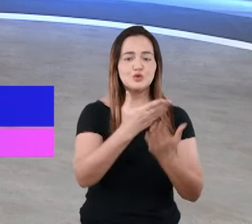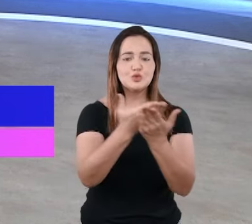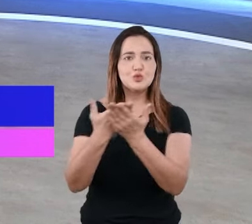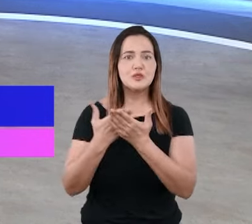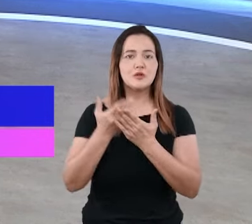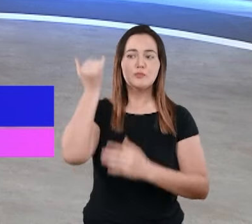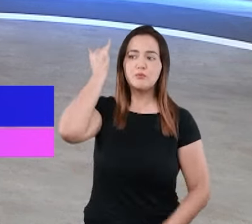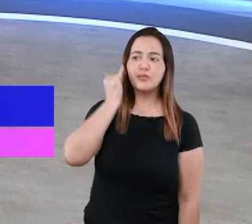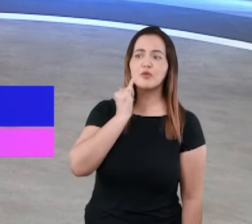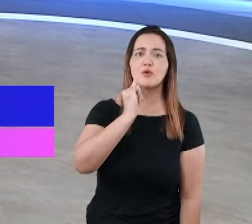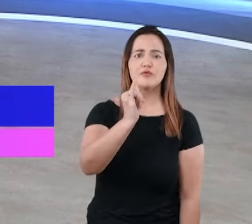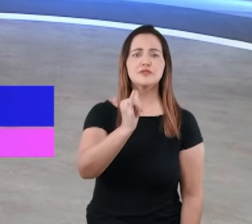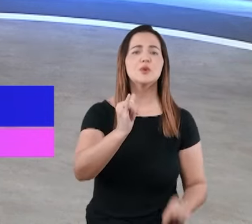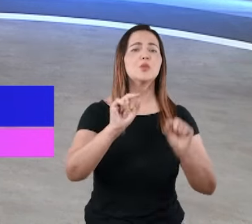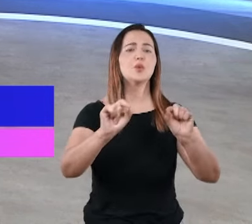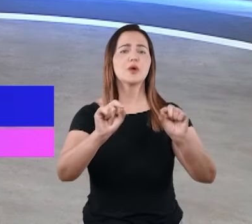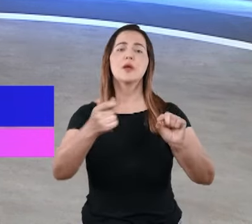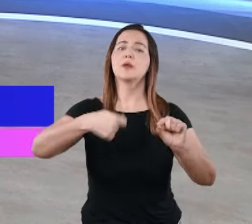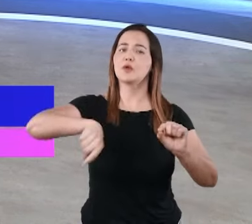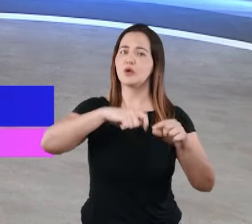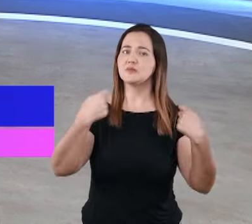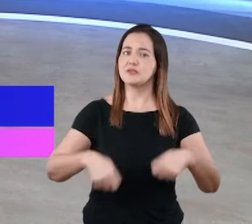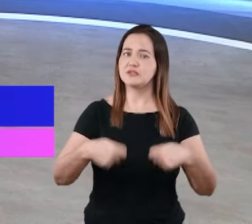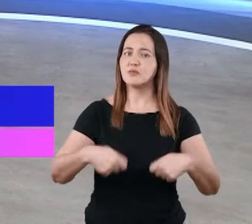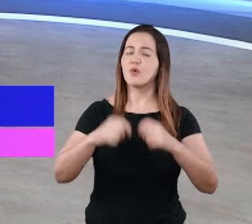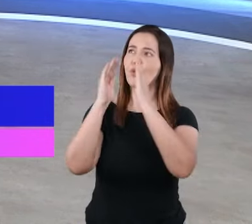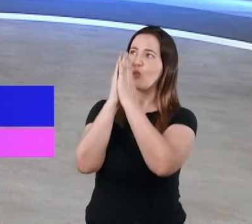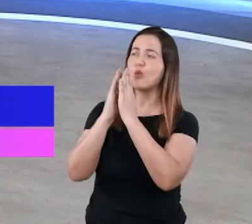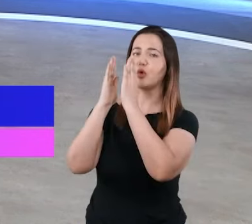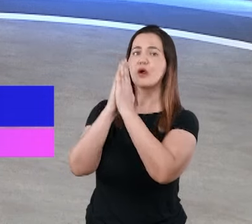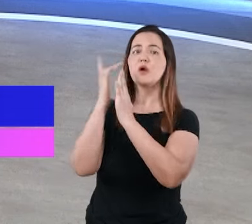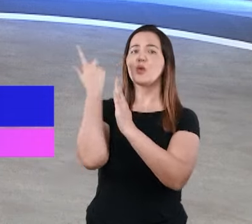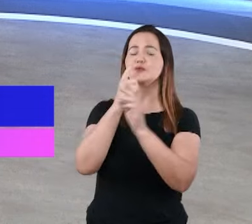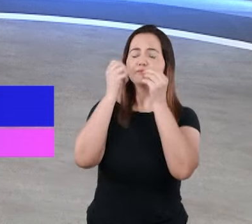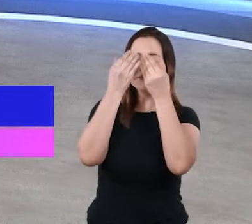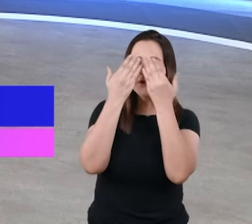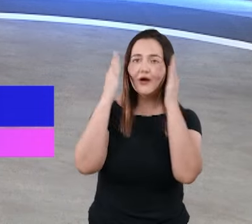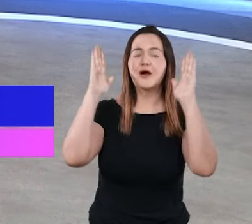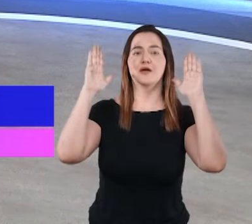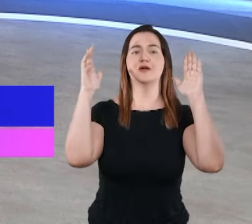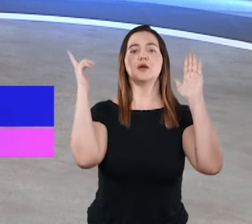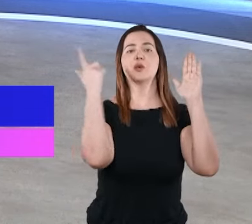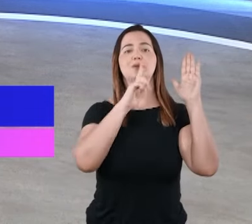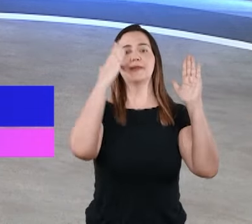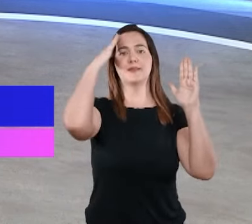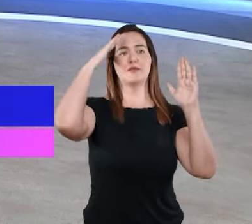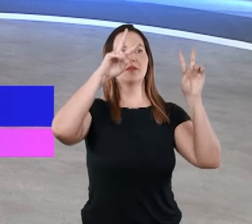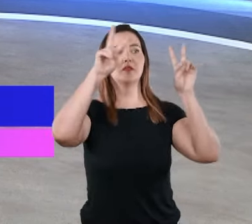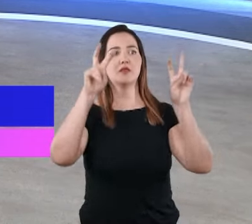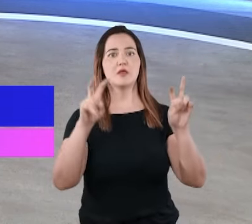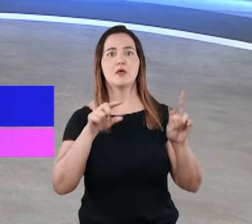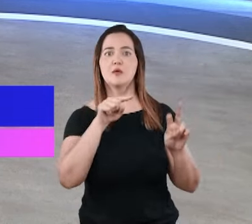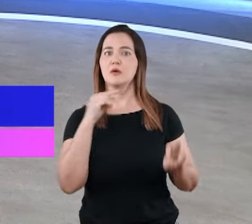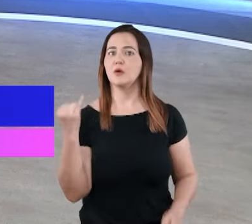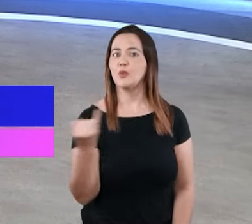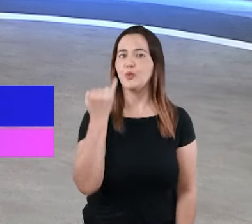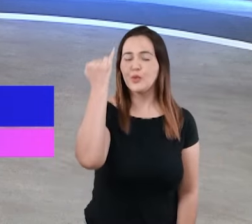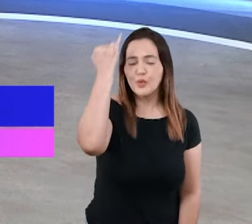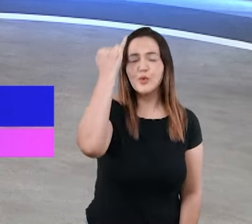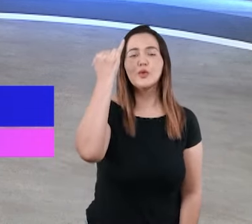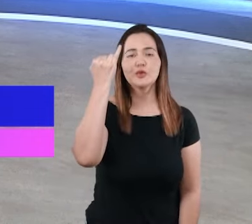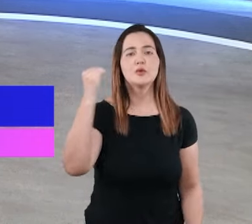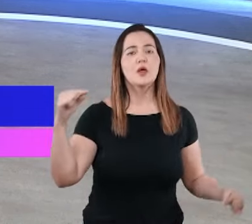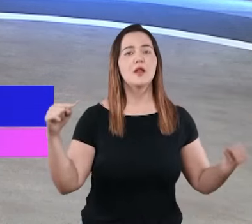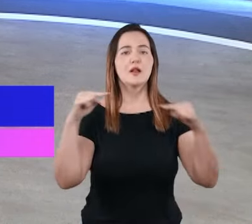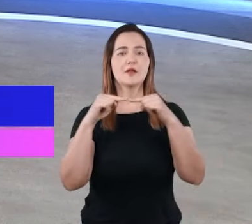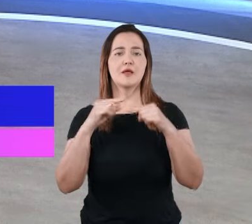profecias, precisamos abrir os nossos olhos para entender alguns temas muito importantes e relevantes que têm a ver